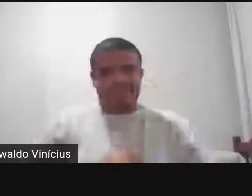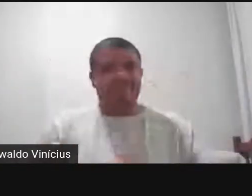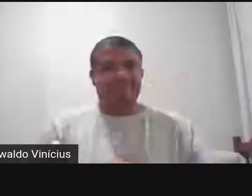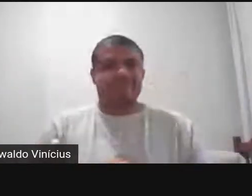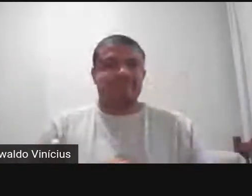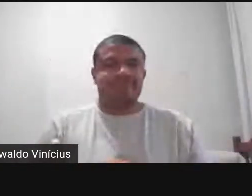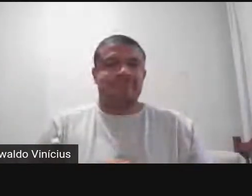tchau